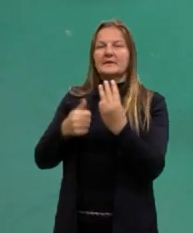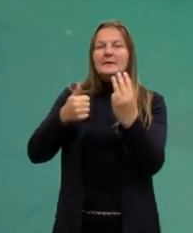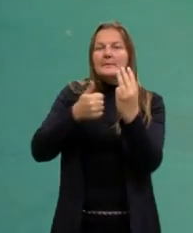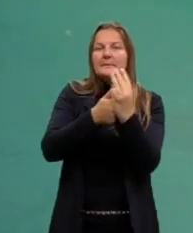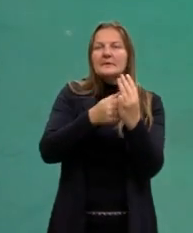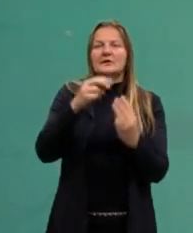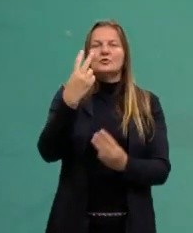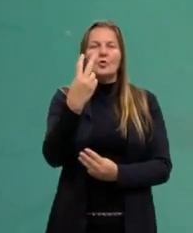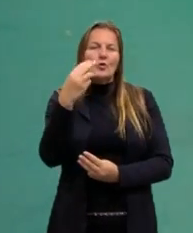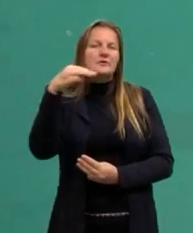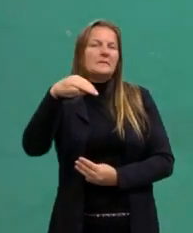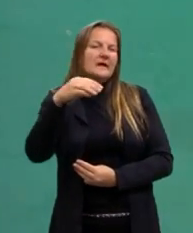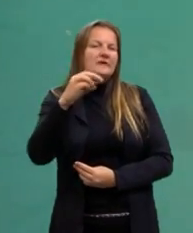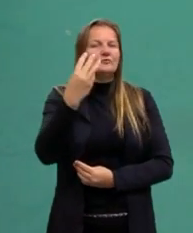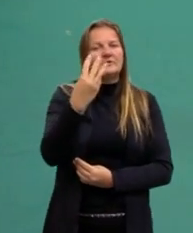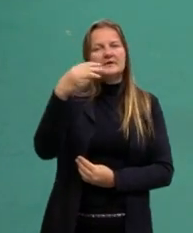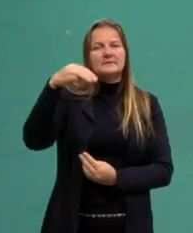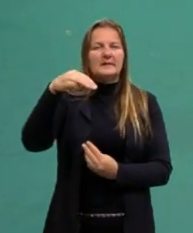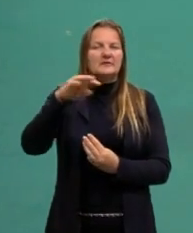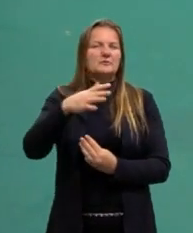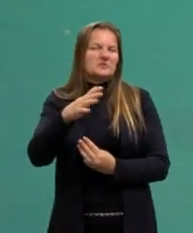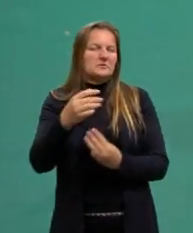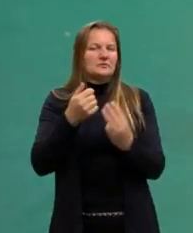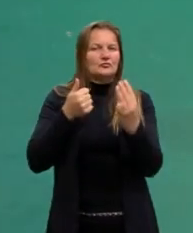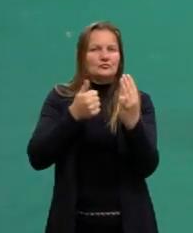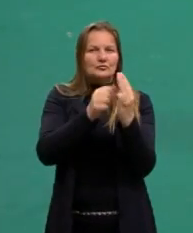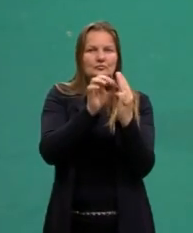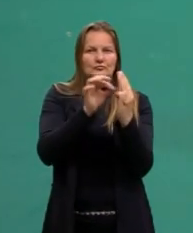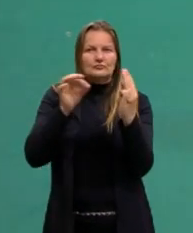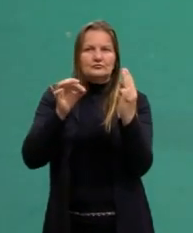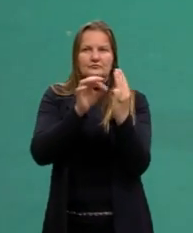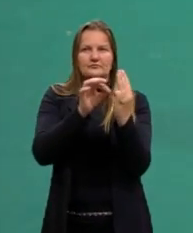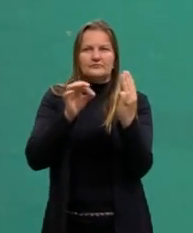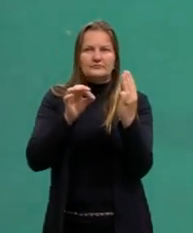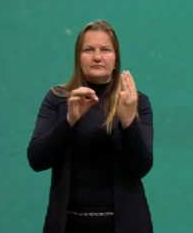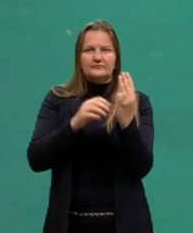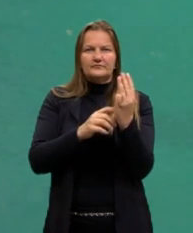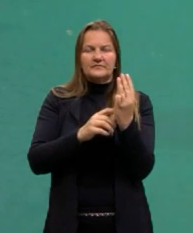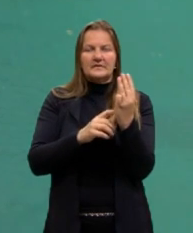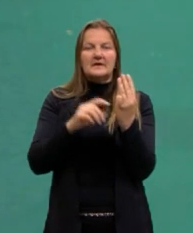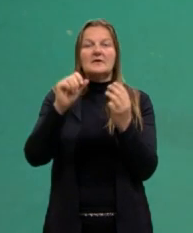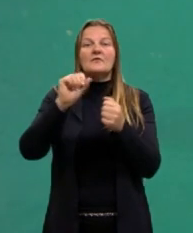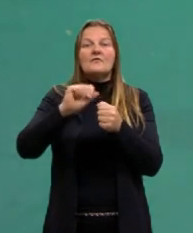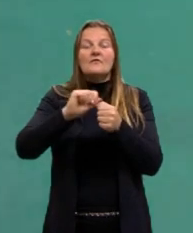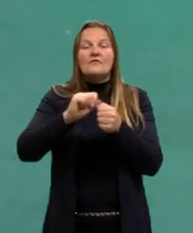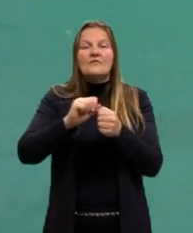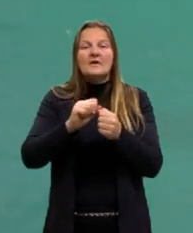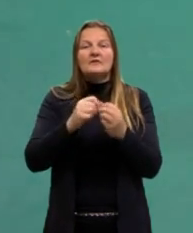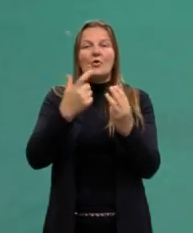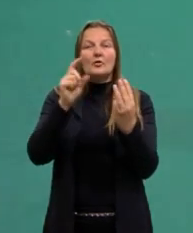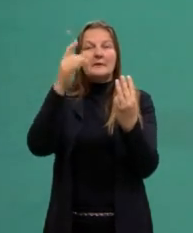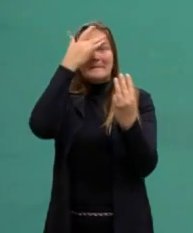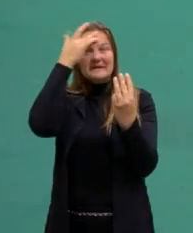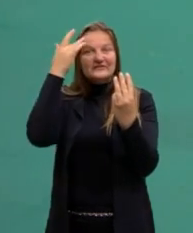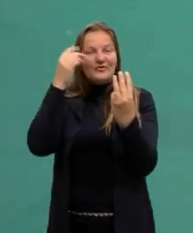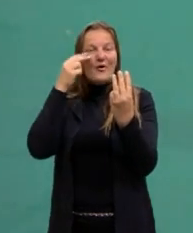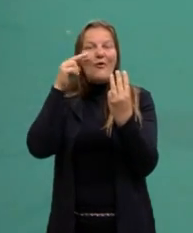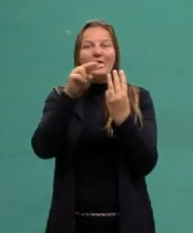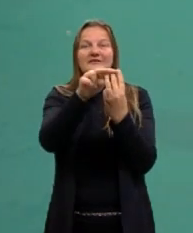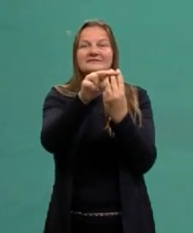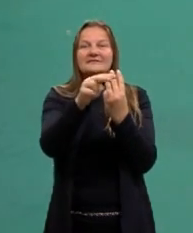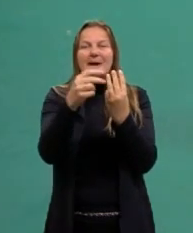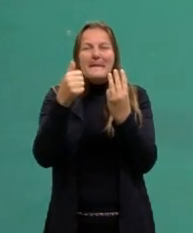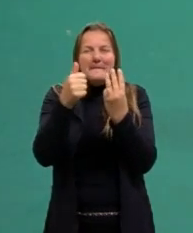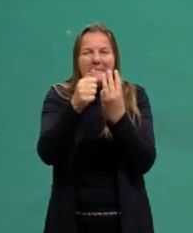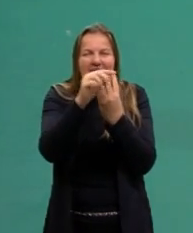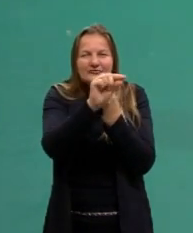uns dois, três metros, não pode ser próximo, certo? E, no caso, enquanto você faz, outra pessoa observa, porque daí consegue chegar